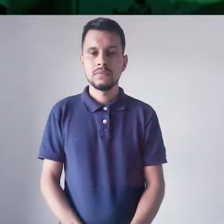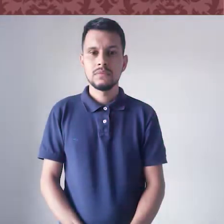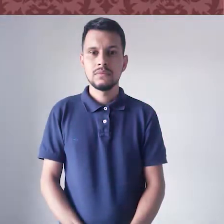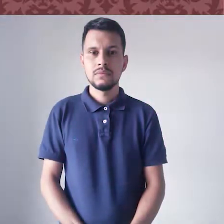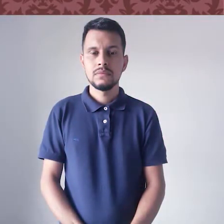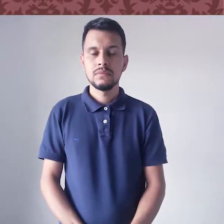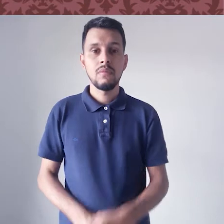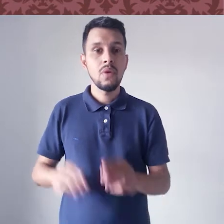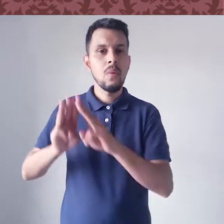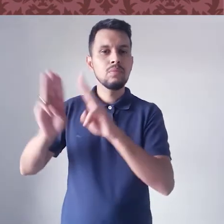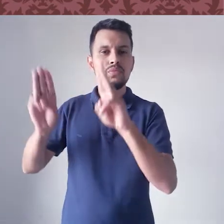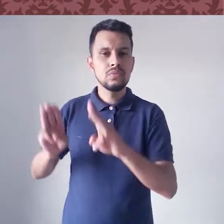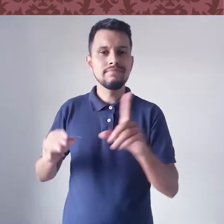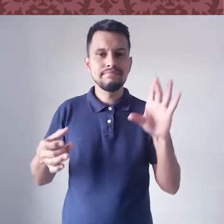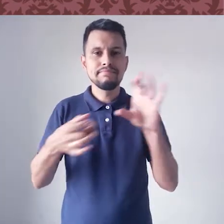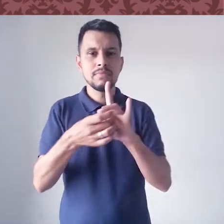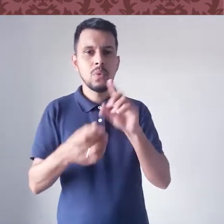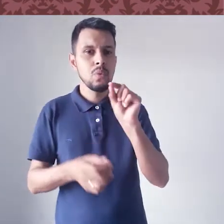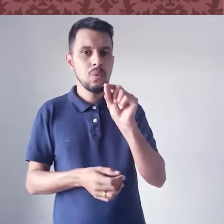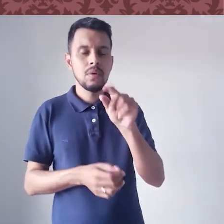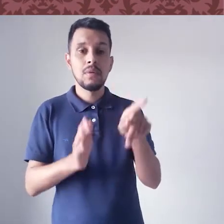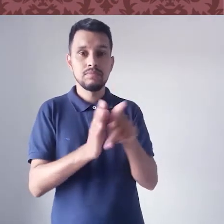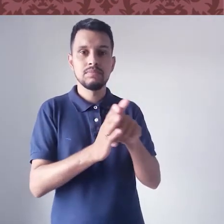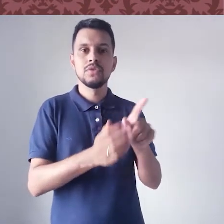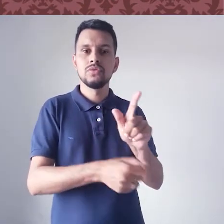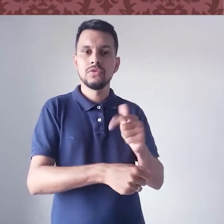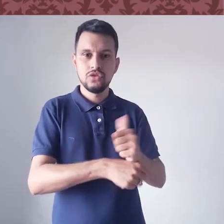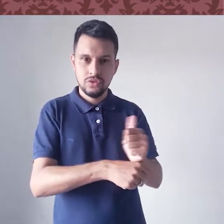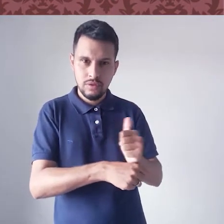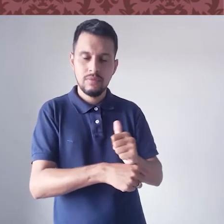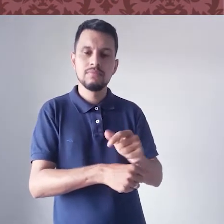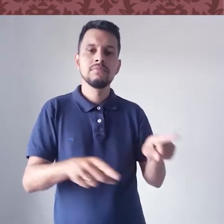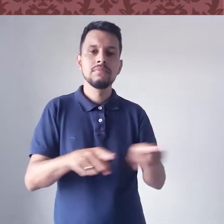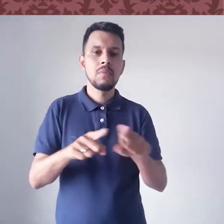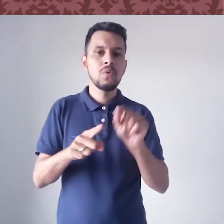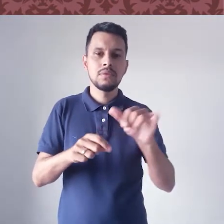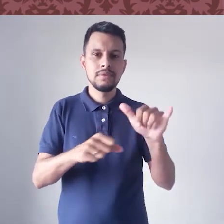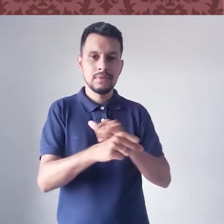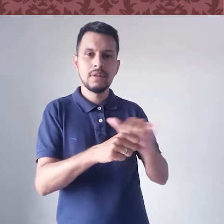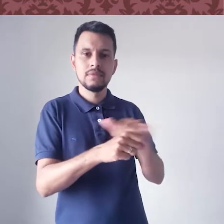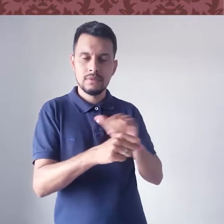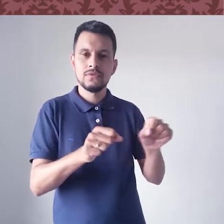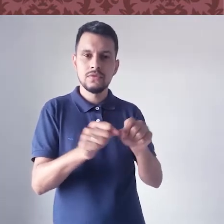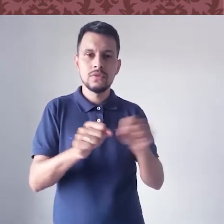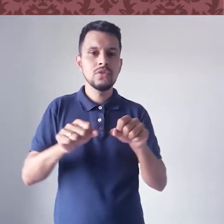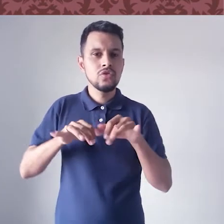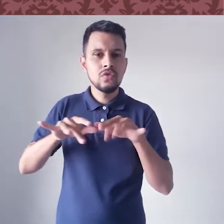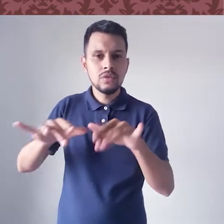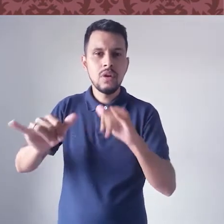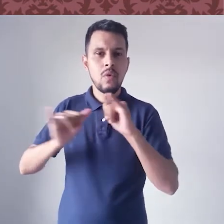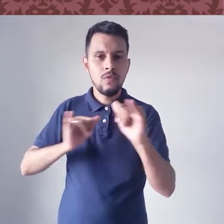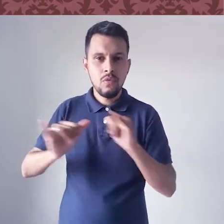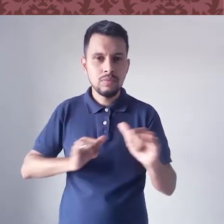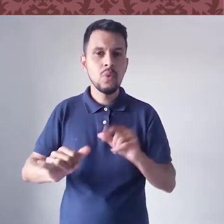Estes museus são ligados não somente à gestão, mas também às estratégias e à divulgação dos